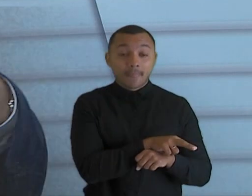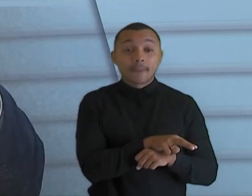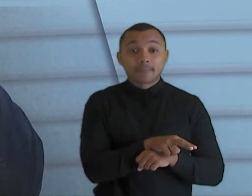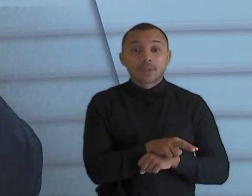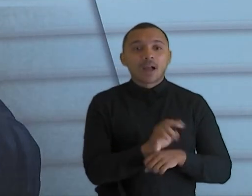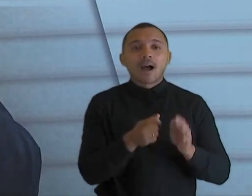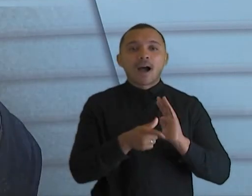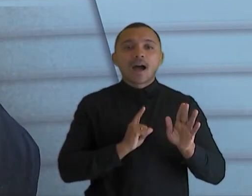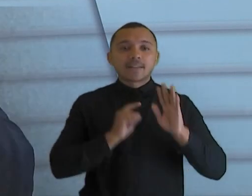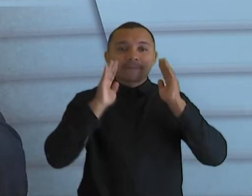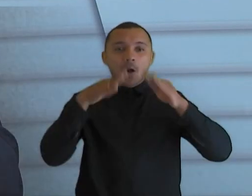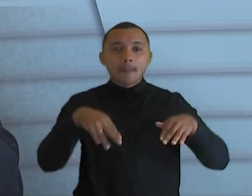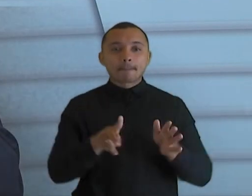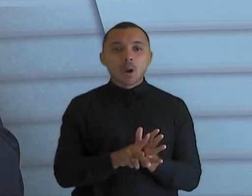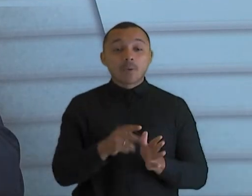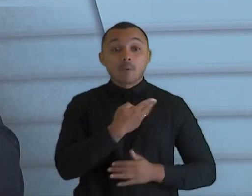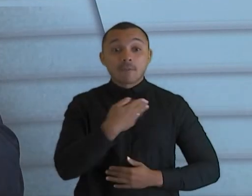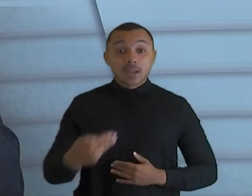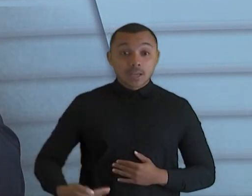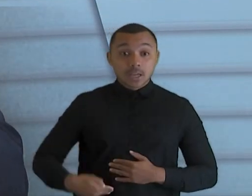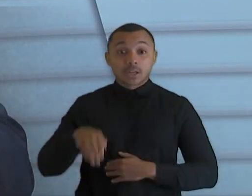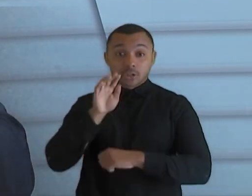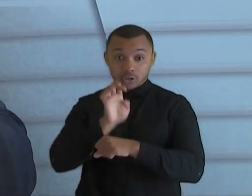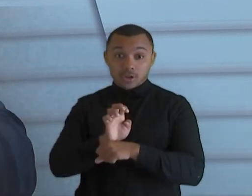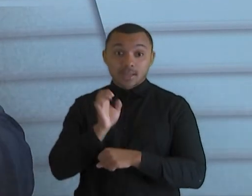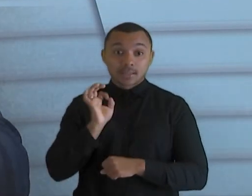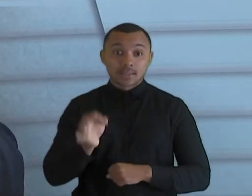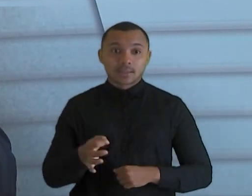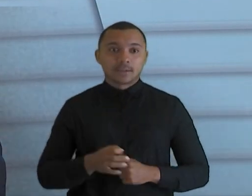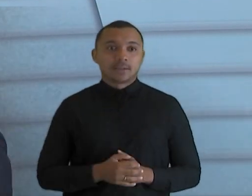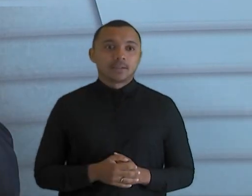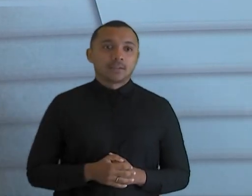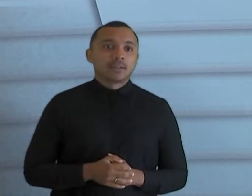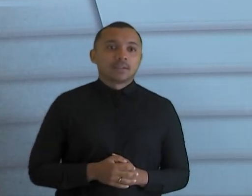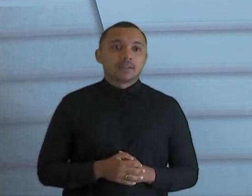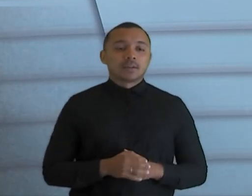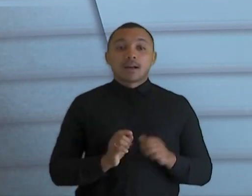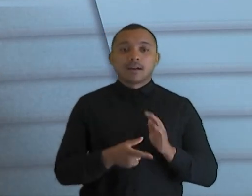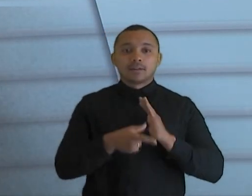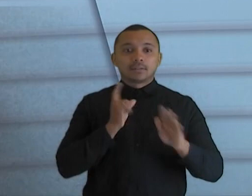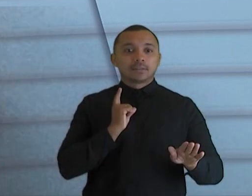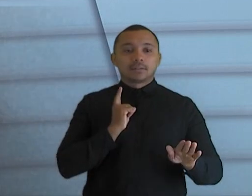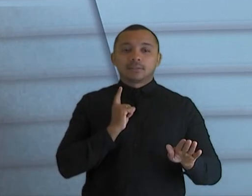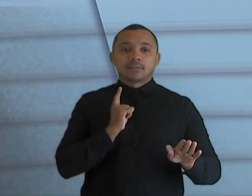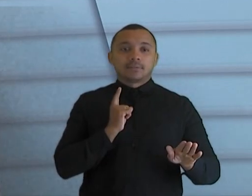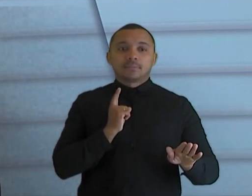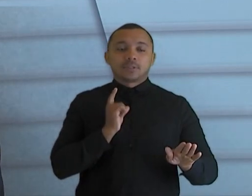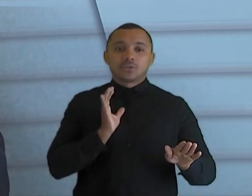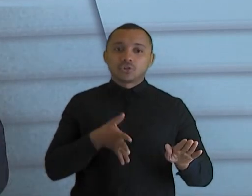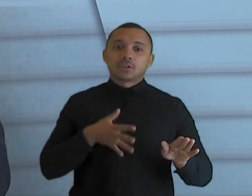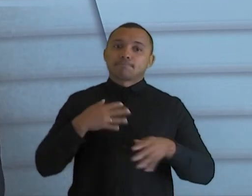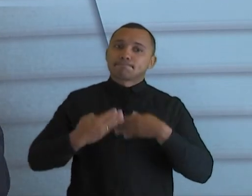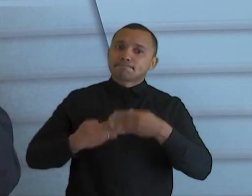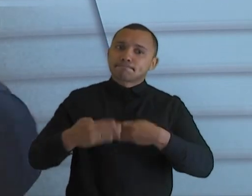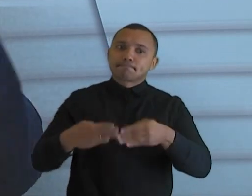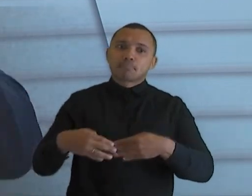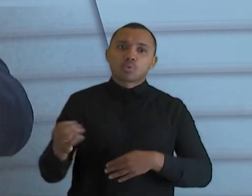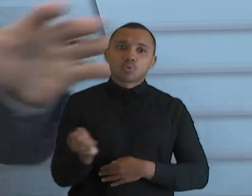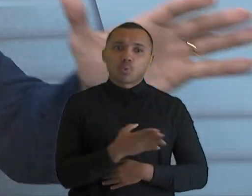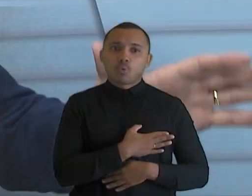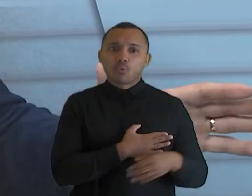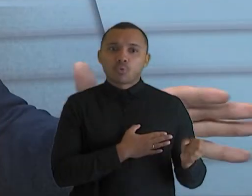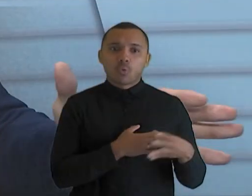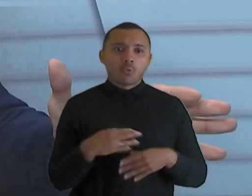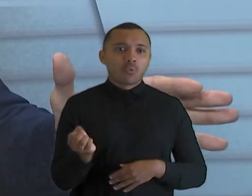governo estadual e os órgãos estaduais. Estava bem concatenado nessa missão, estava avançando bastante, inovando. E, de